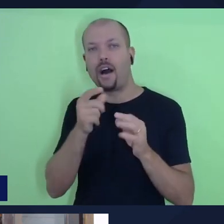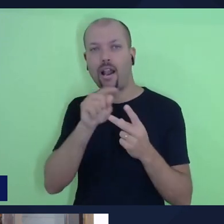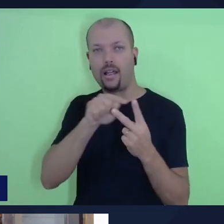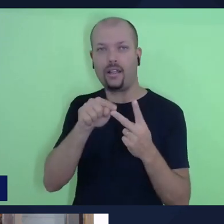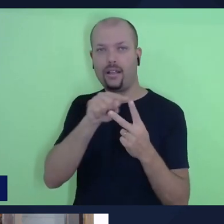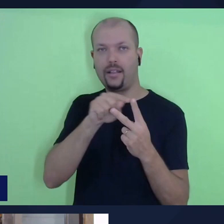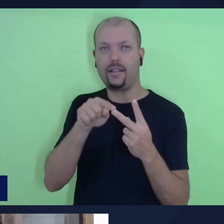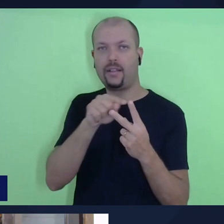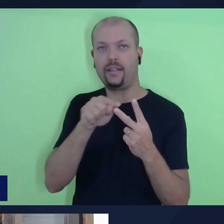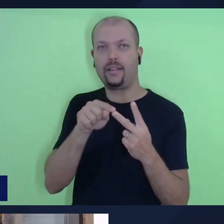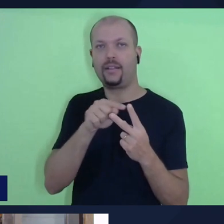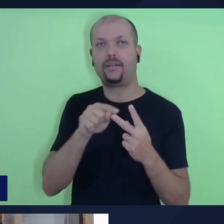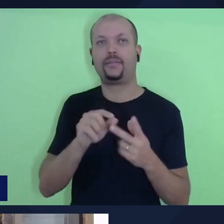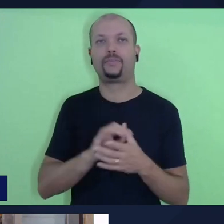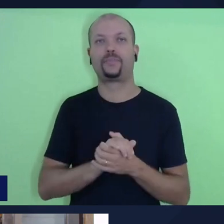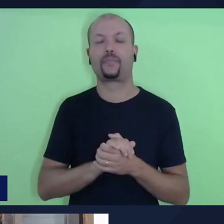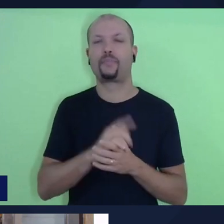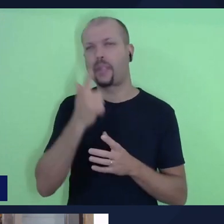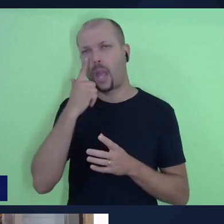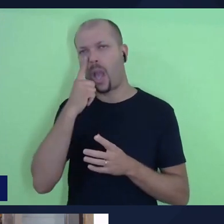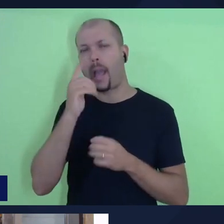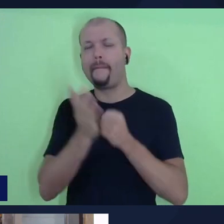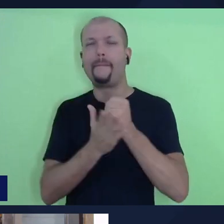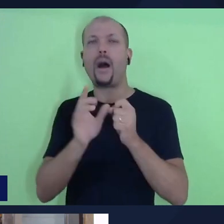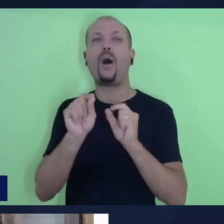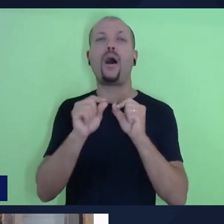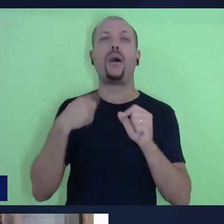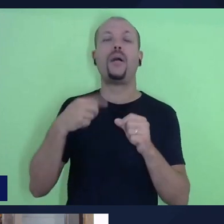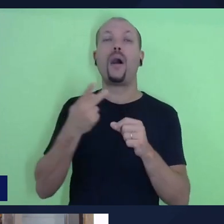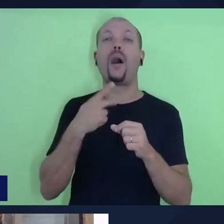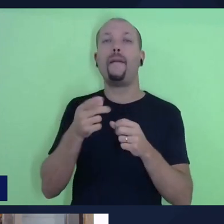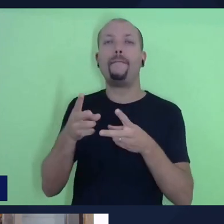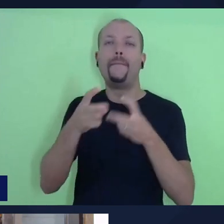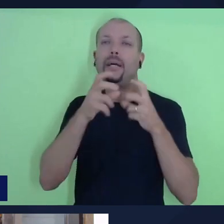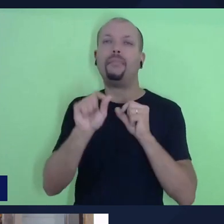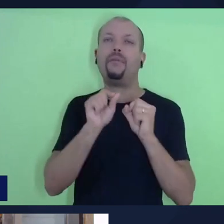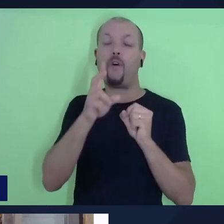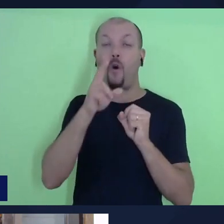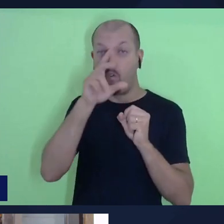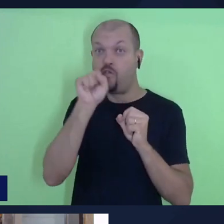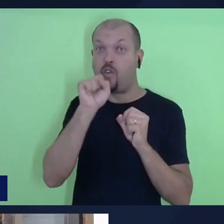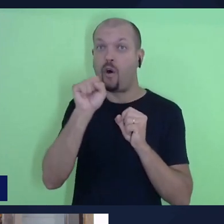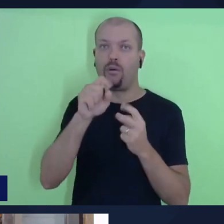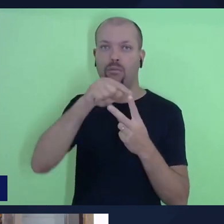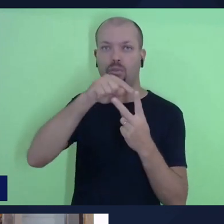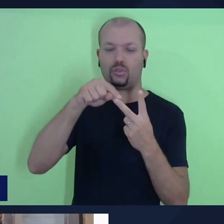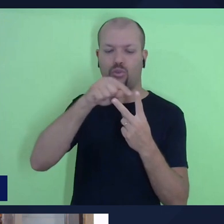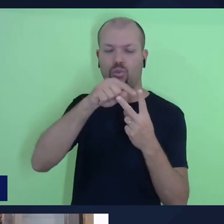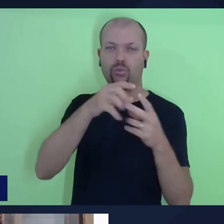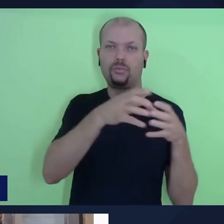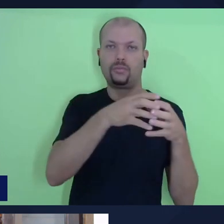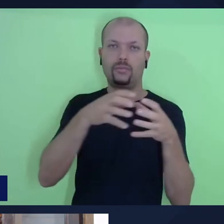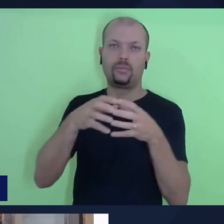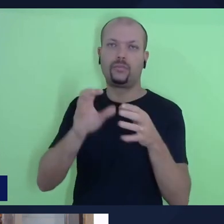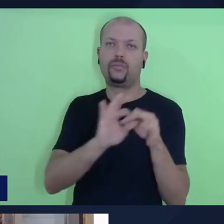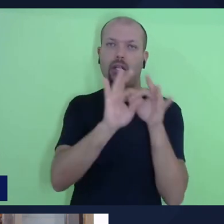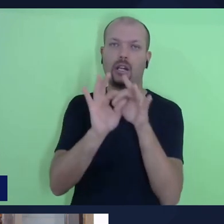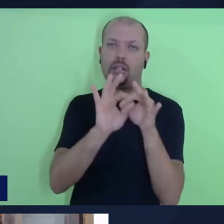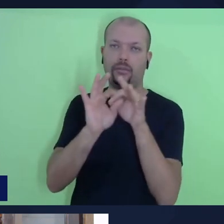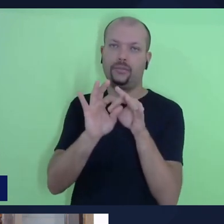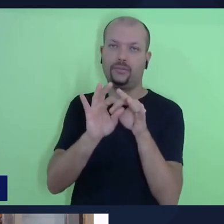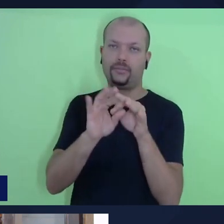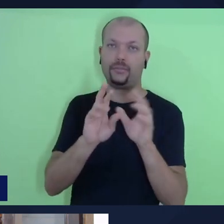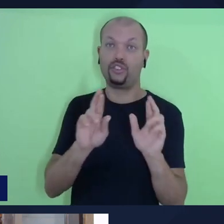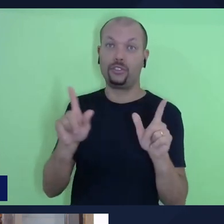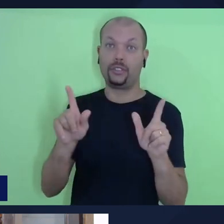apresentado. Mas, basicamente, a gente vê depois, se consolidando, dois agrupamentos de aliança no texto